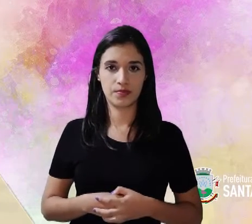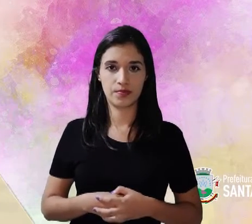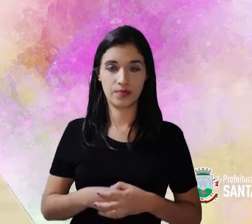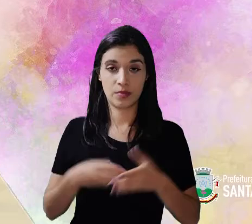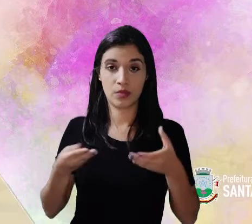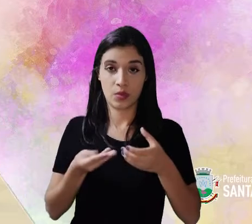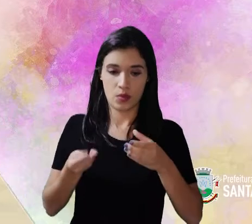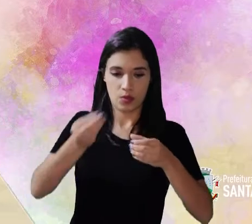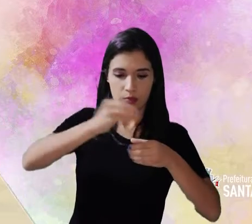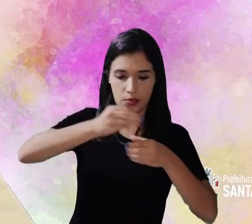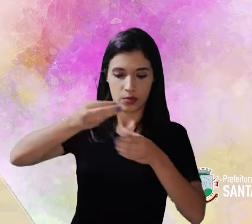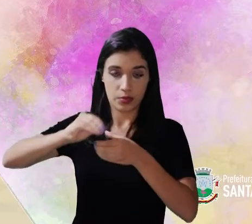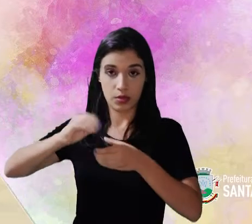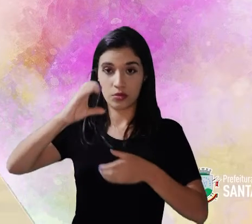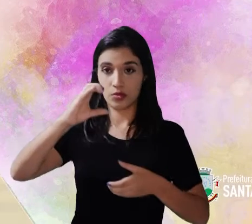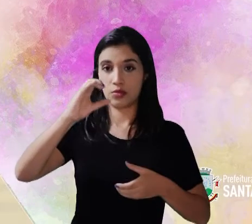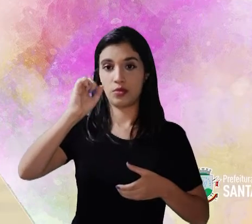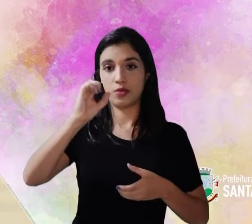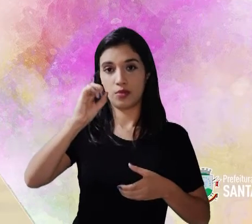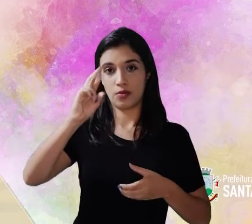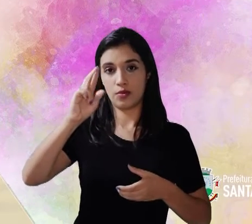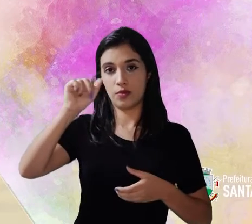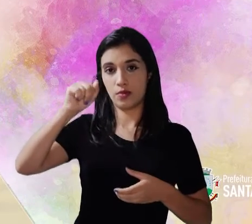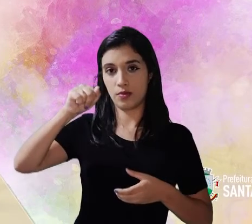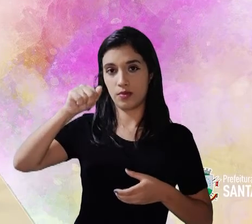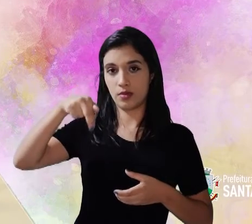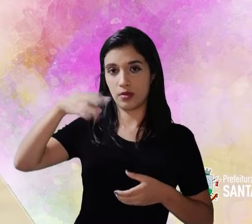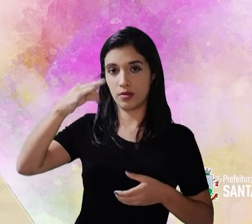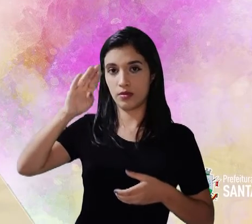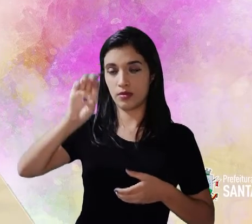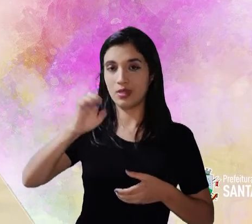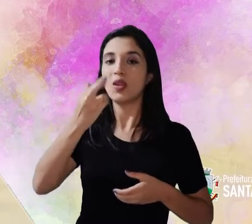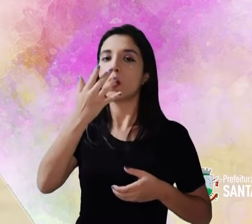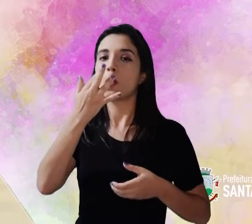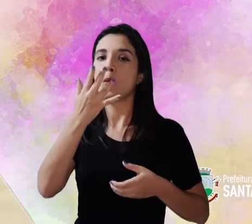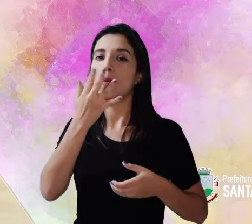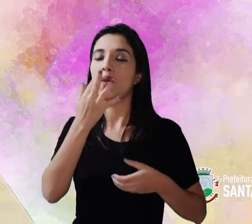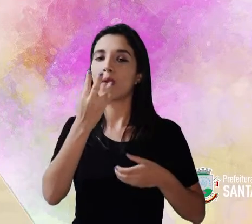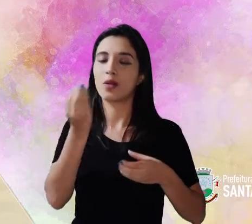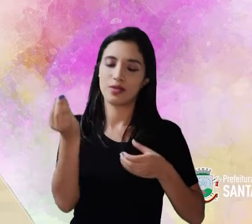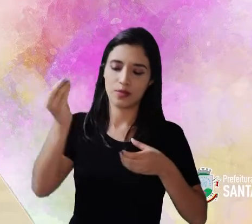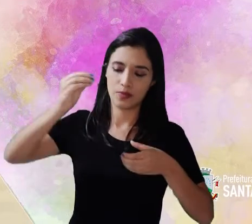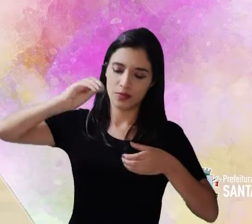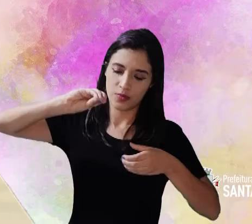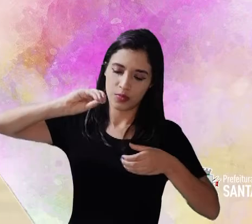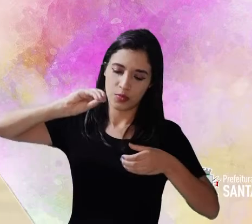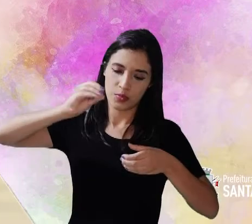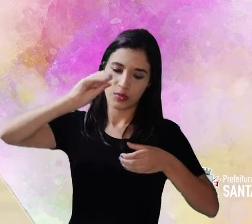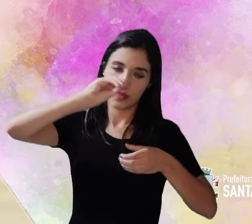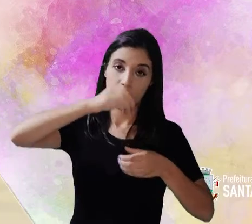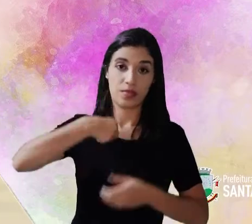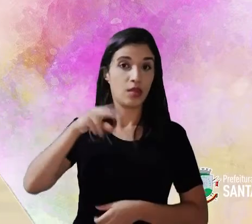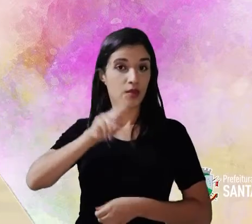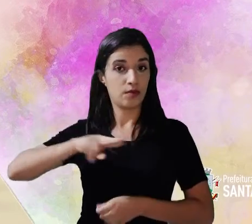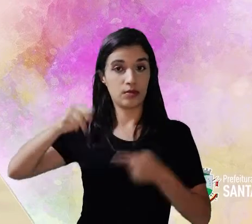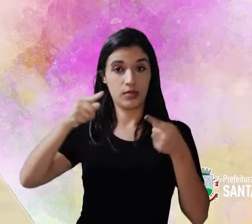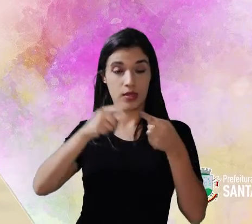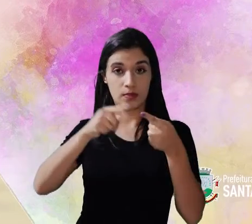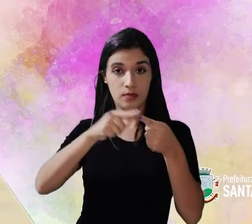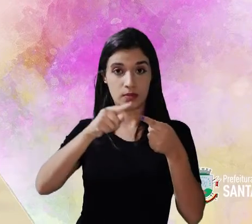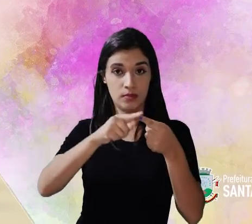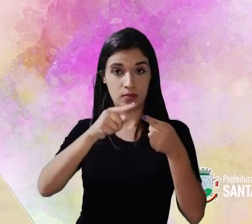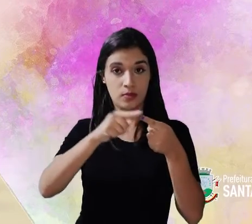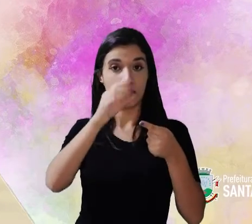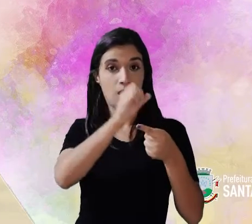Agora eu vou colocar o corante para dar a cor colorida da nossa erupção. Vou usar o